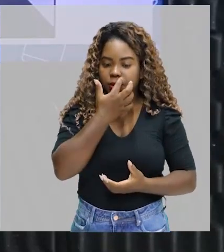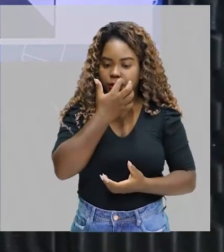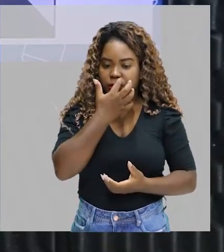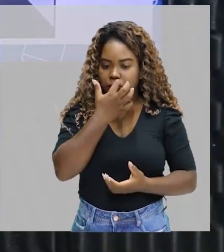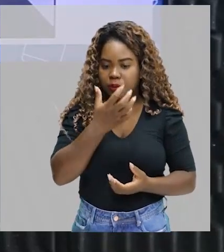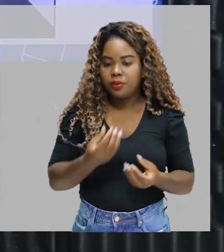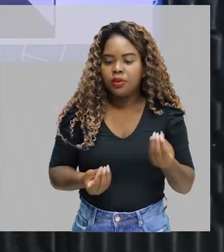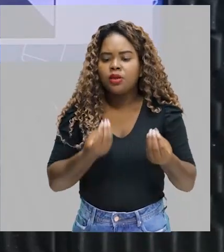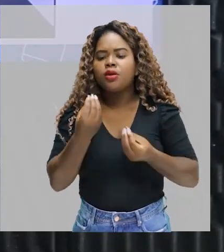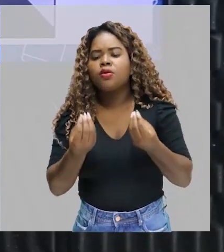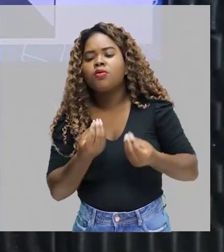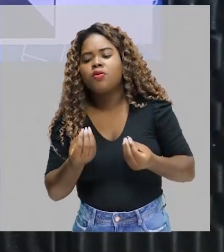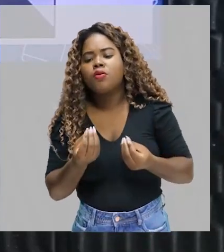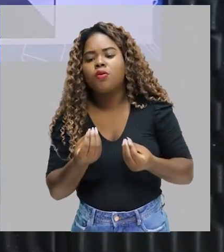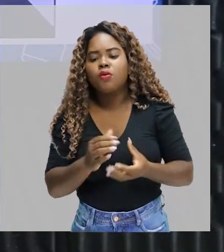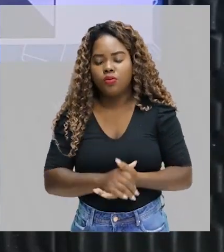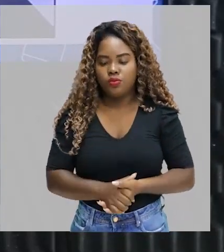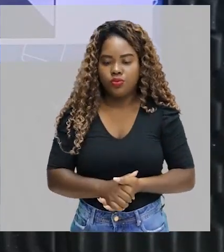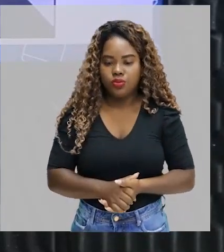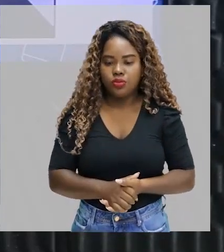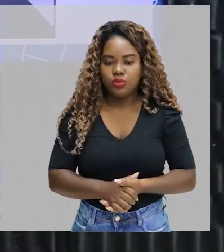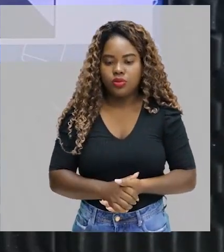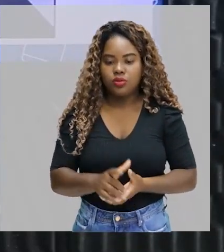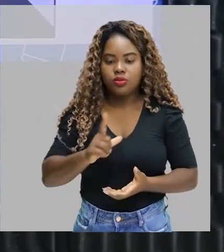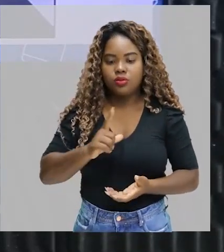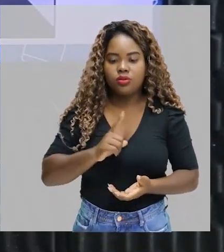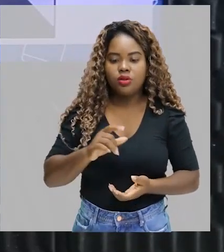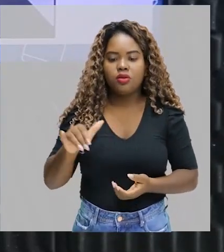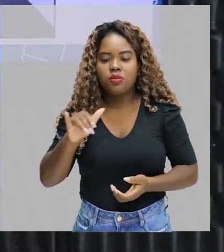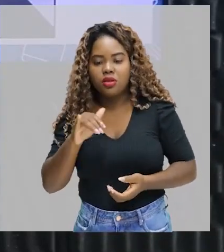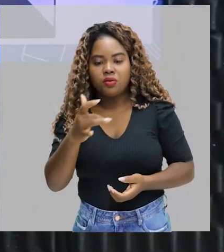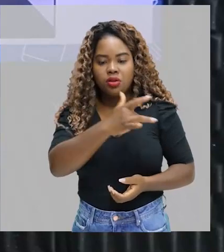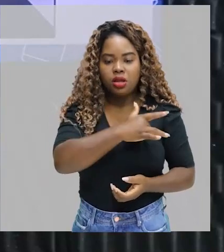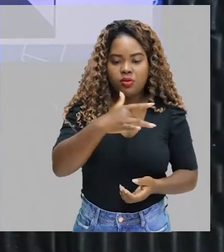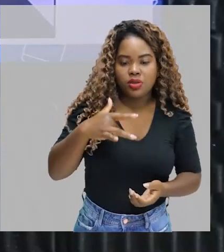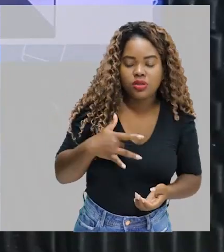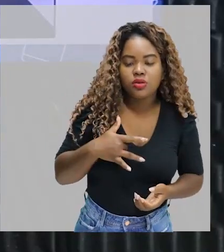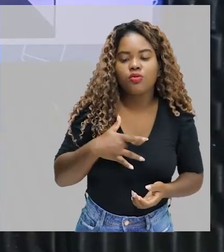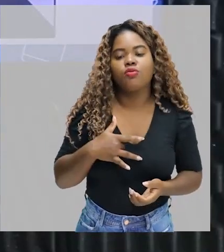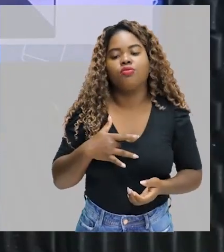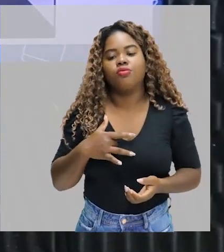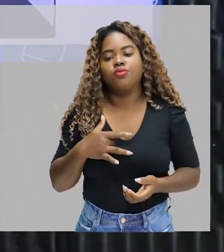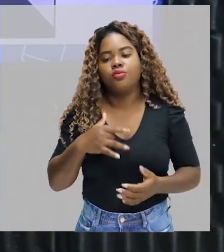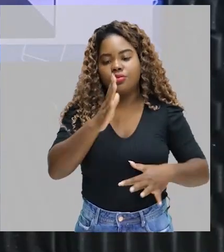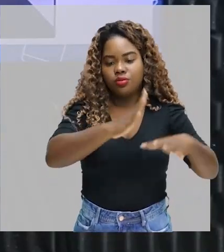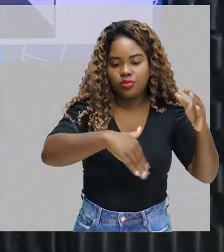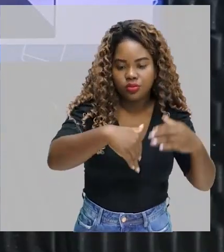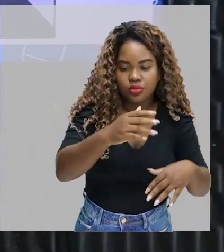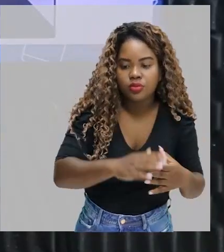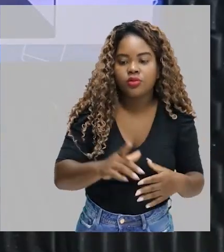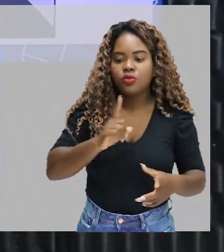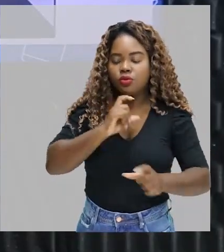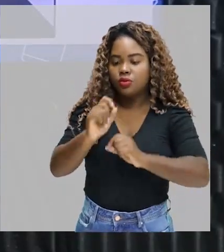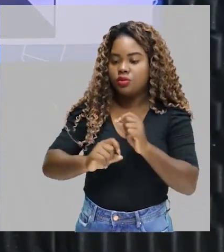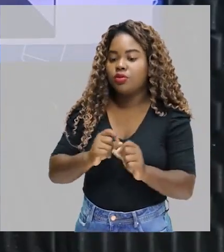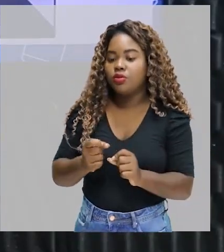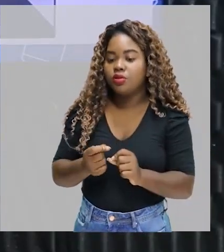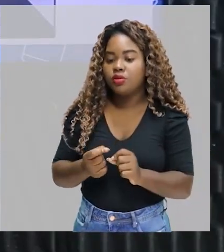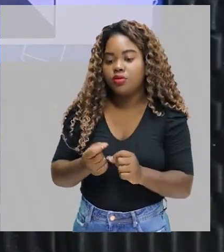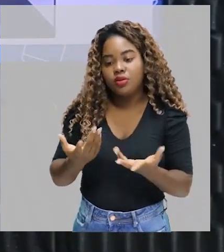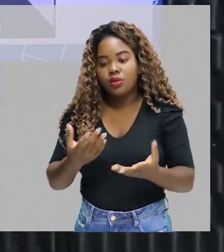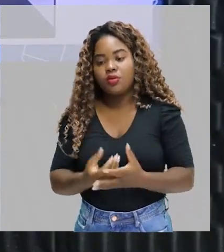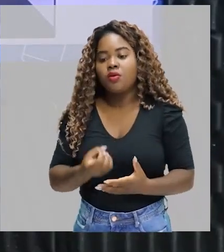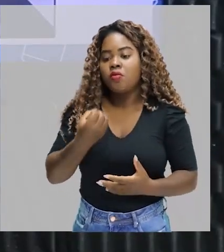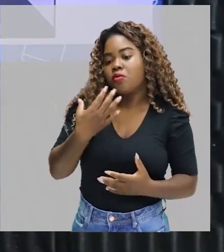é que eu vou fazer isso com menor esforço e com uma certa tranquilidade? Quando eu tenho um bom grau de aptidão